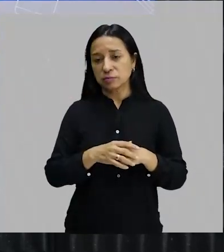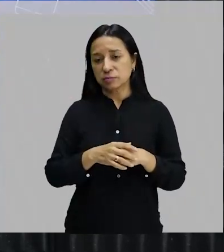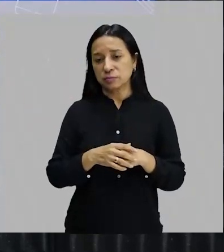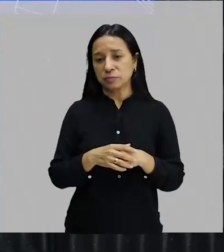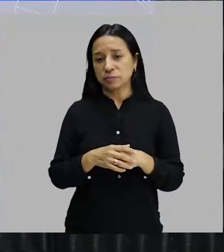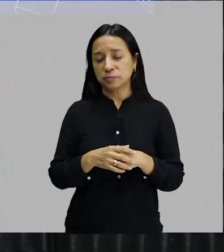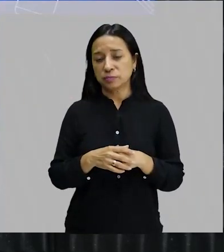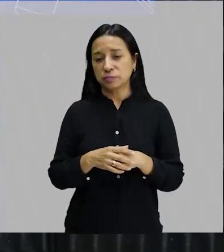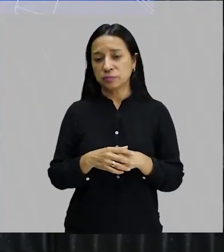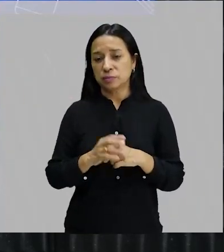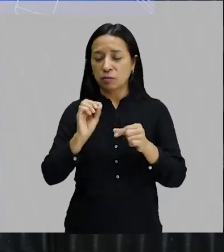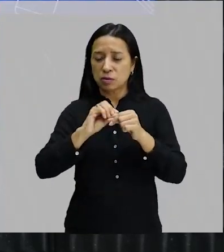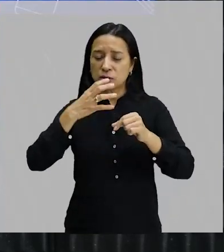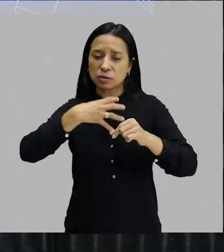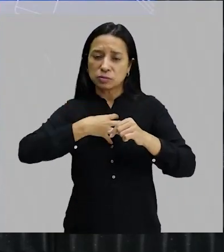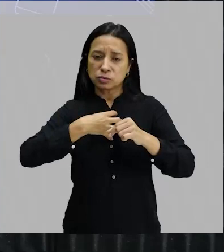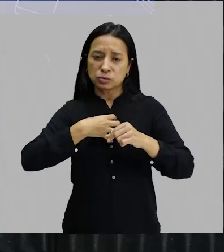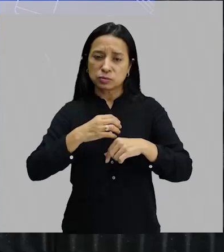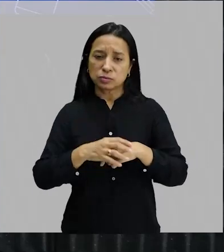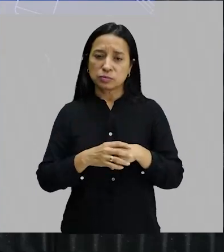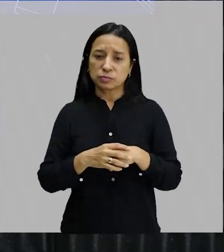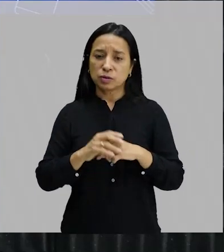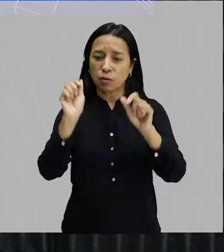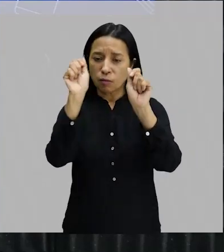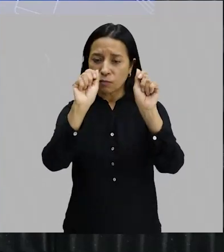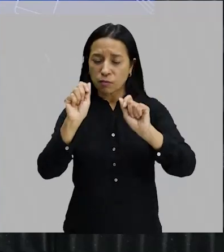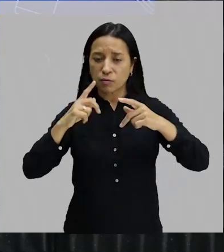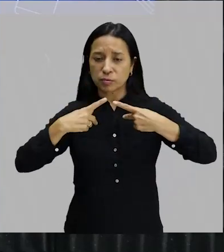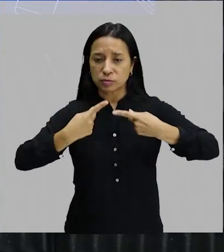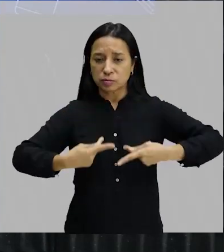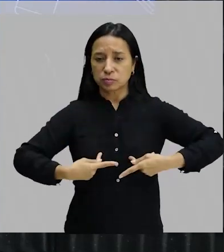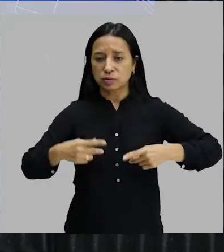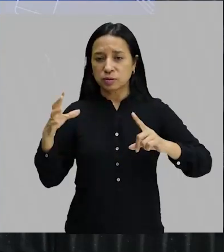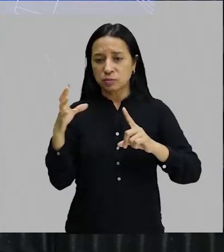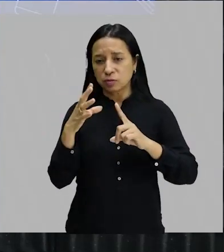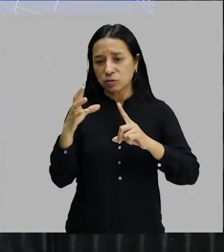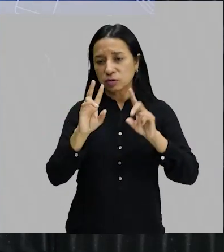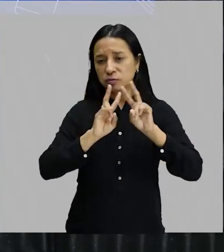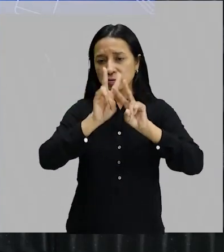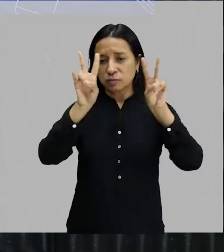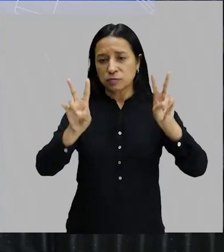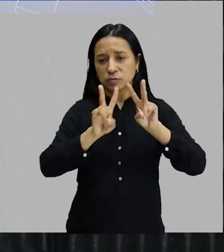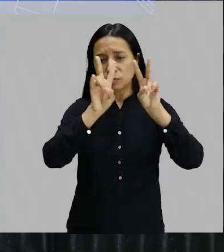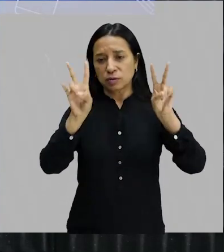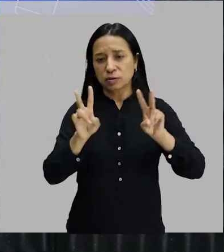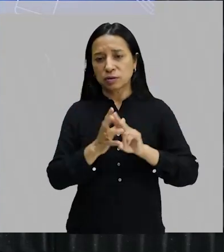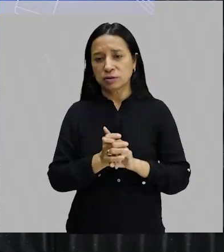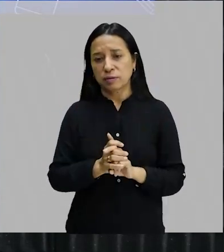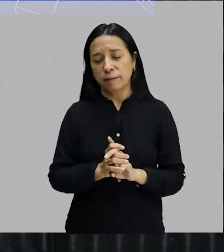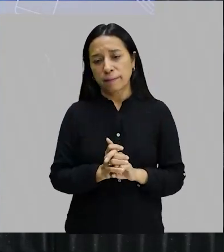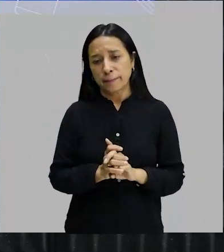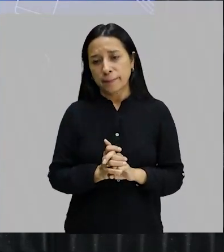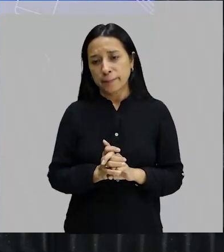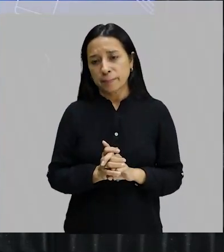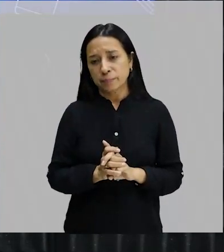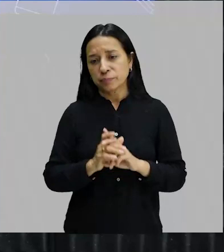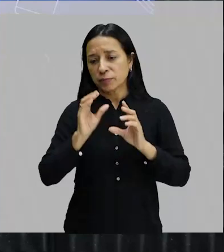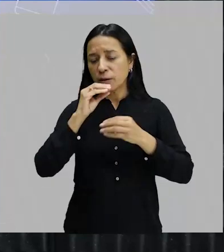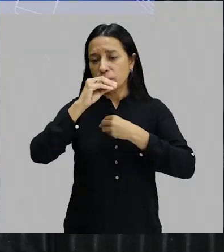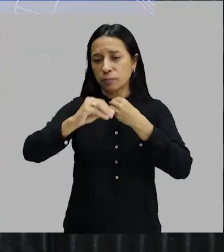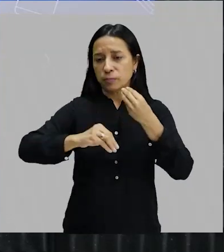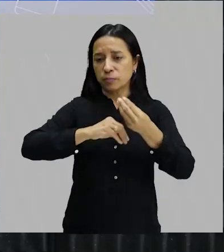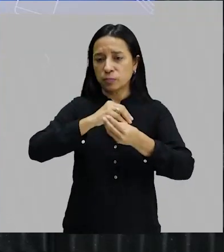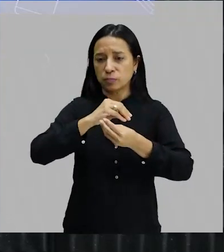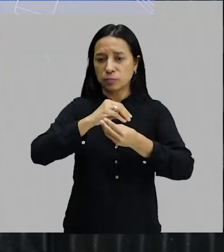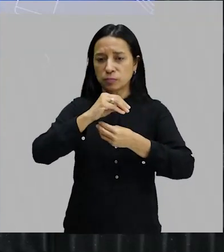fazer sentido. Formas humanas, motivos visuais, formas orgânicas, mitologia clássica. Ele mistura uma série...